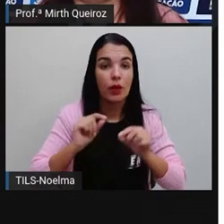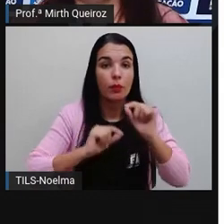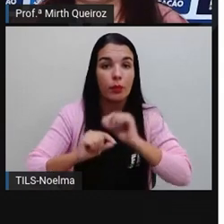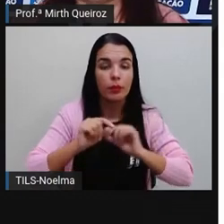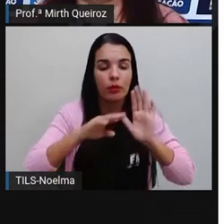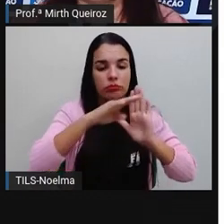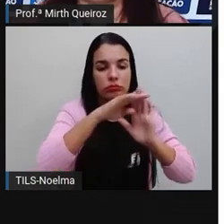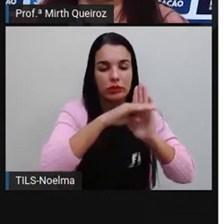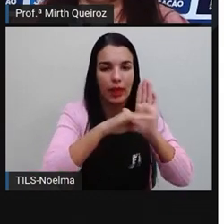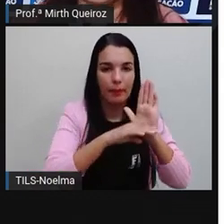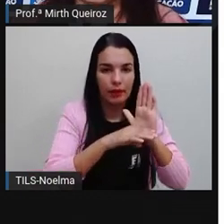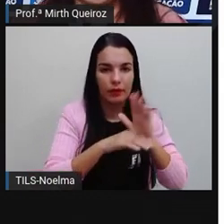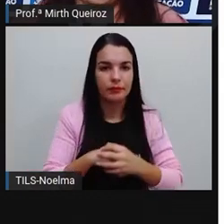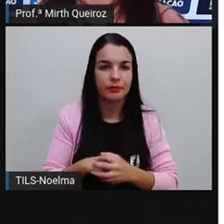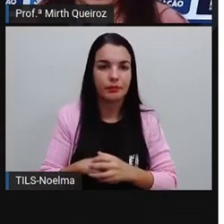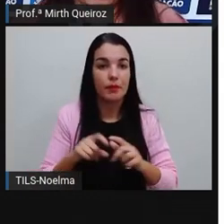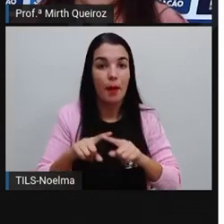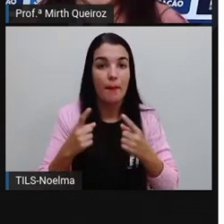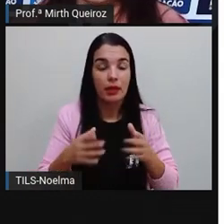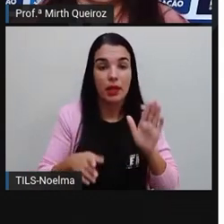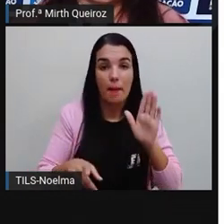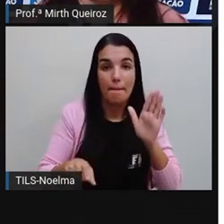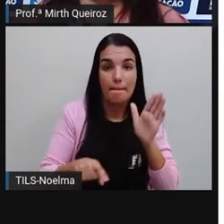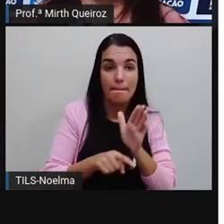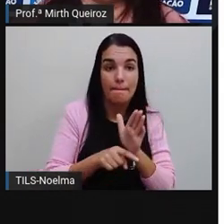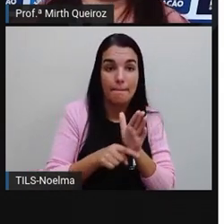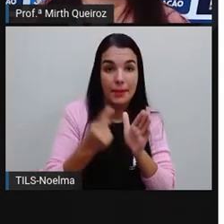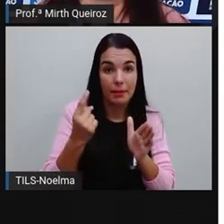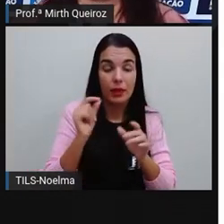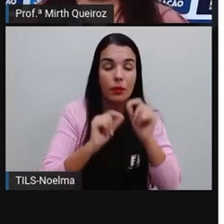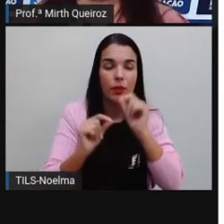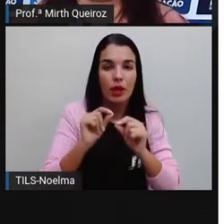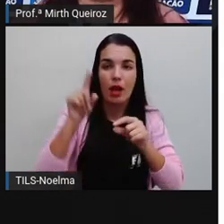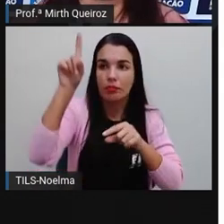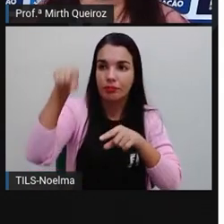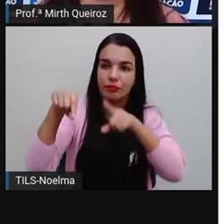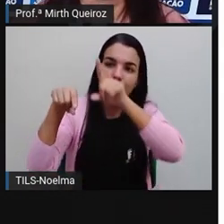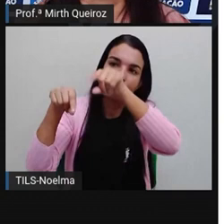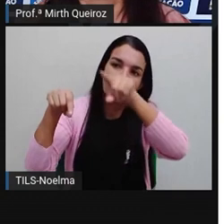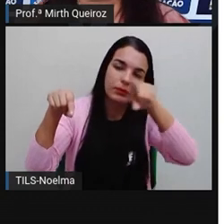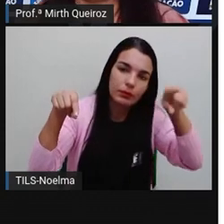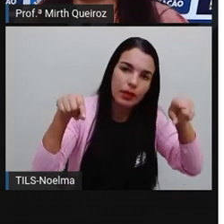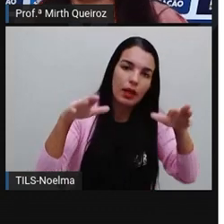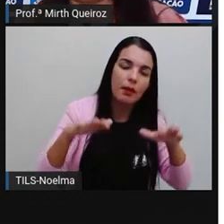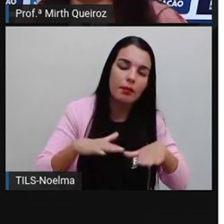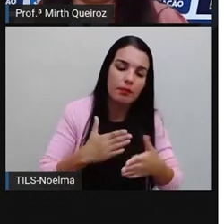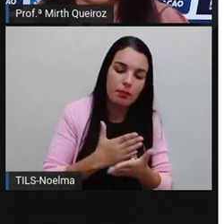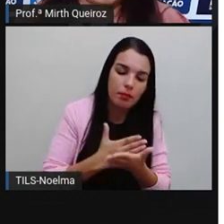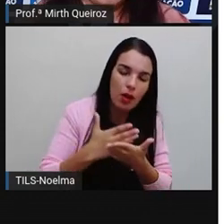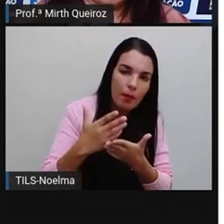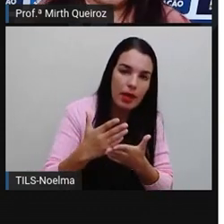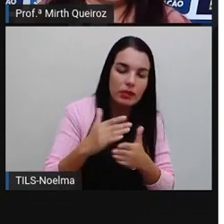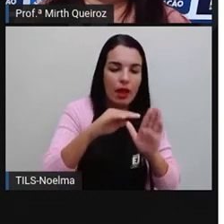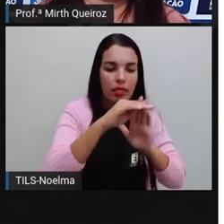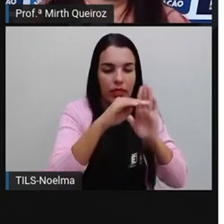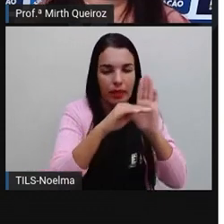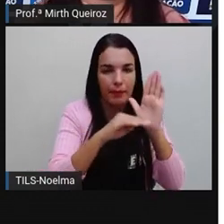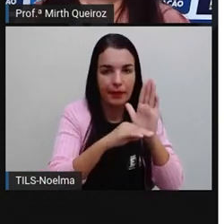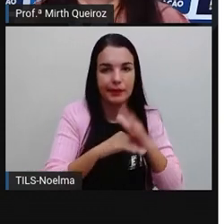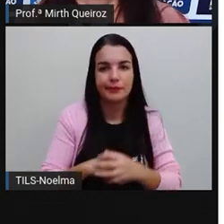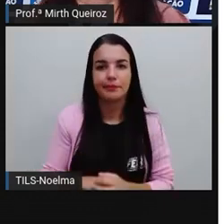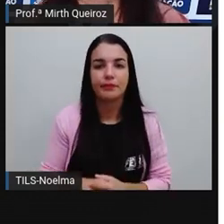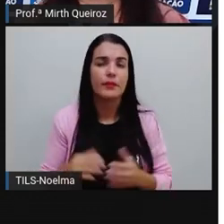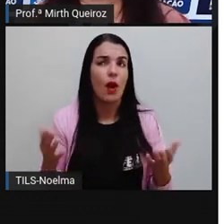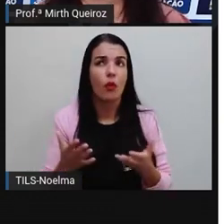tabelas, certo? Mas primeiro, em tabelas não, em gráficos, mas inicialmente aí, são organizados em tabelas.